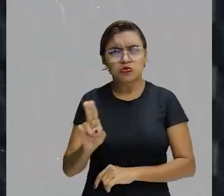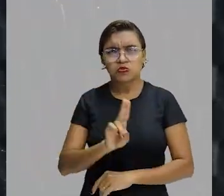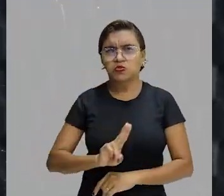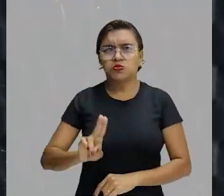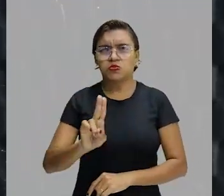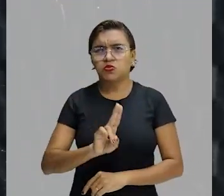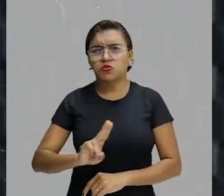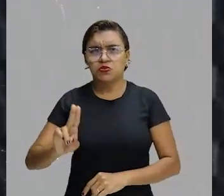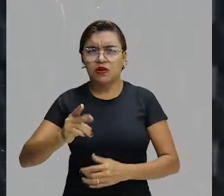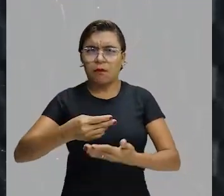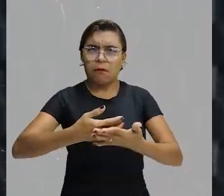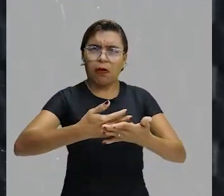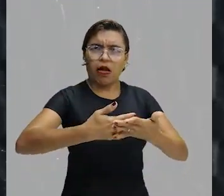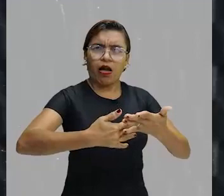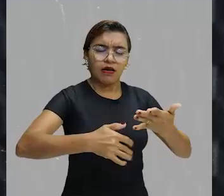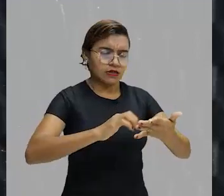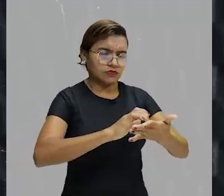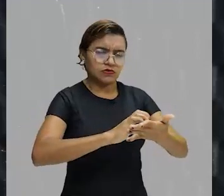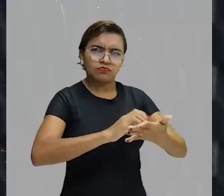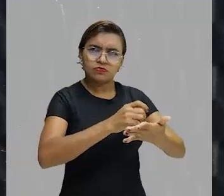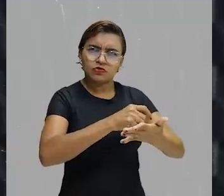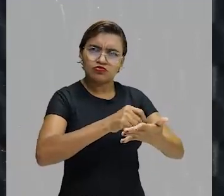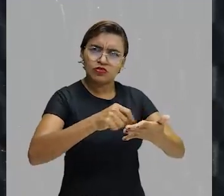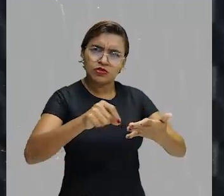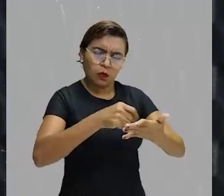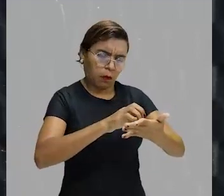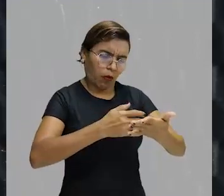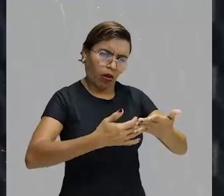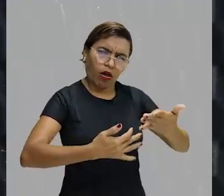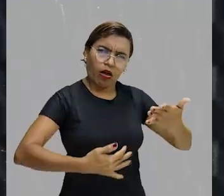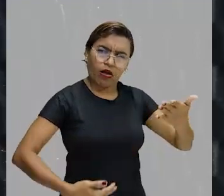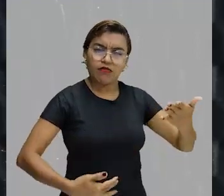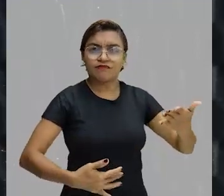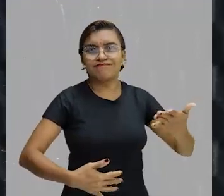tanto, ficou tão longo, que no final a gente nem compreende nada.